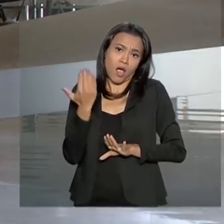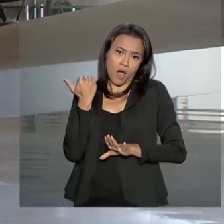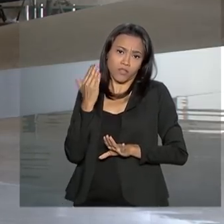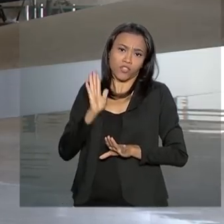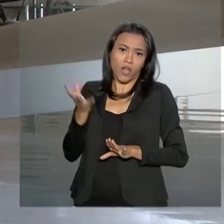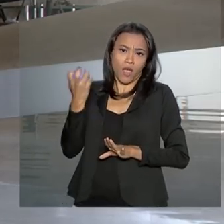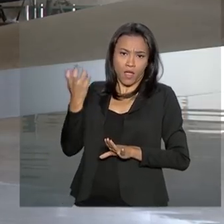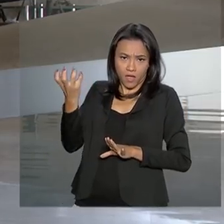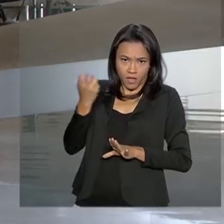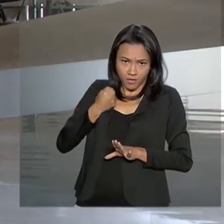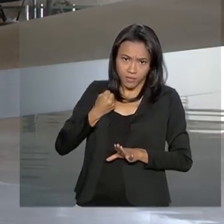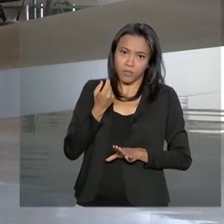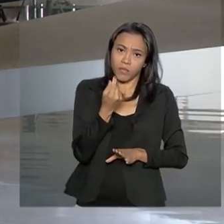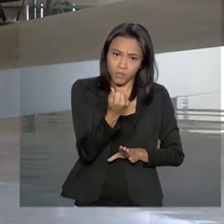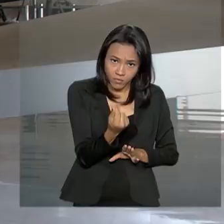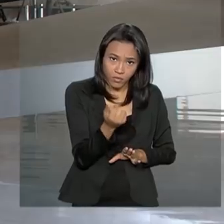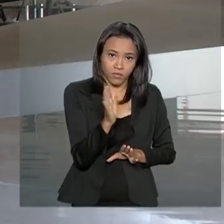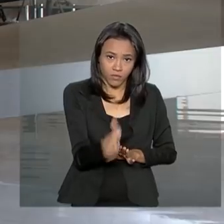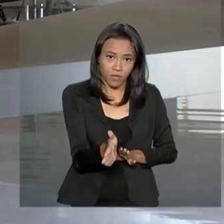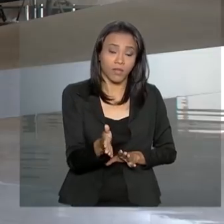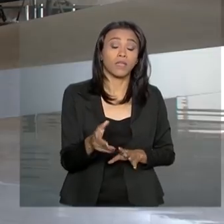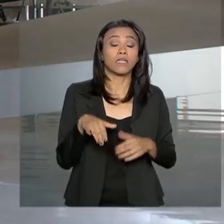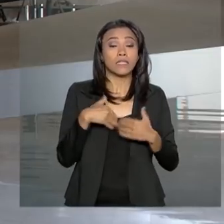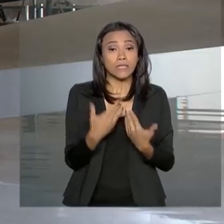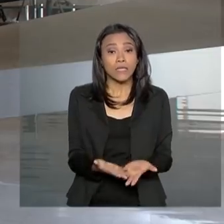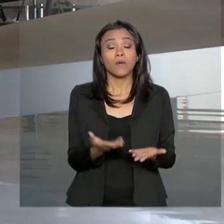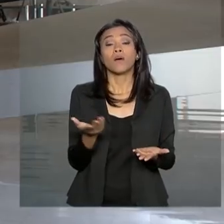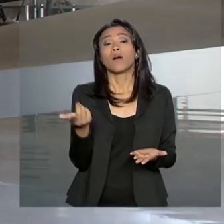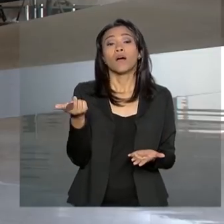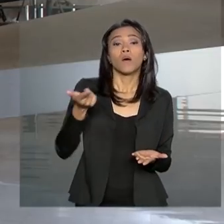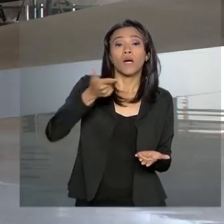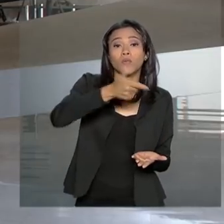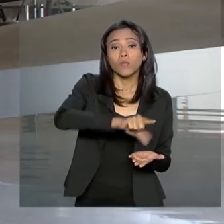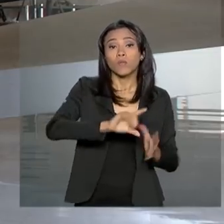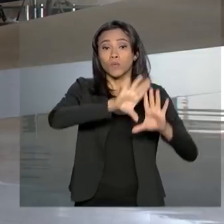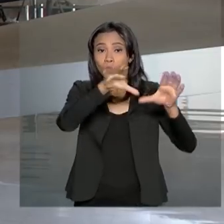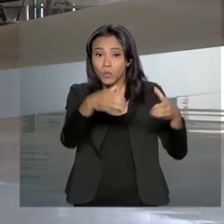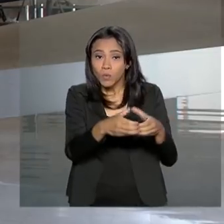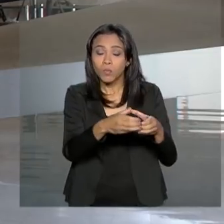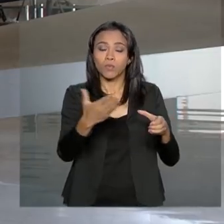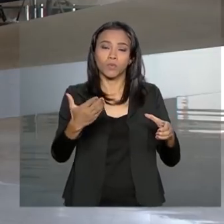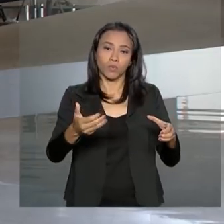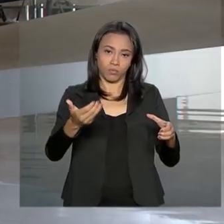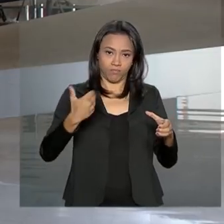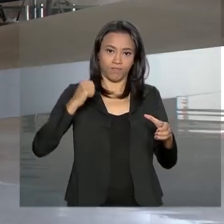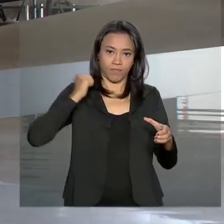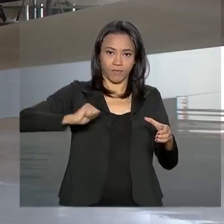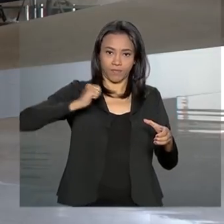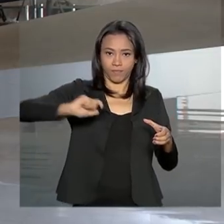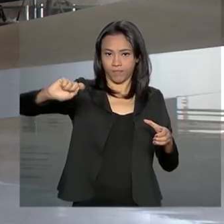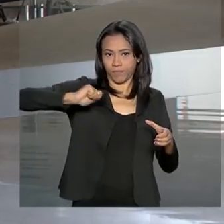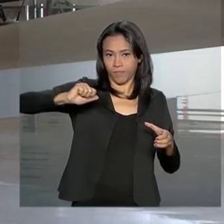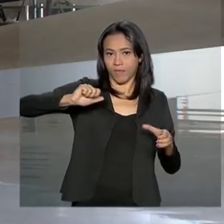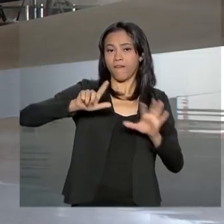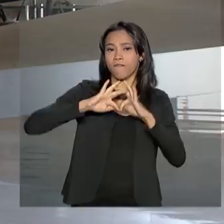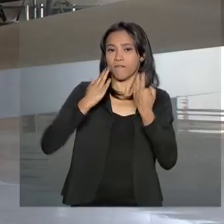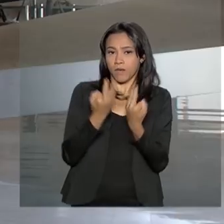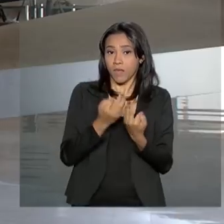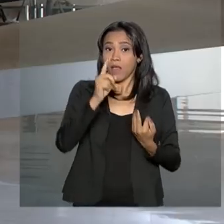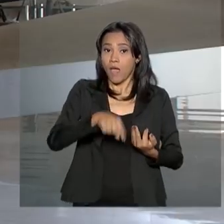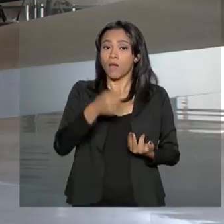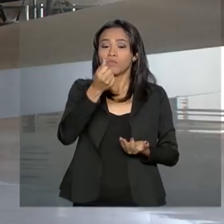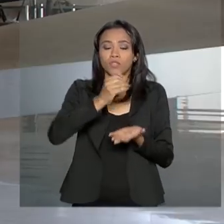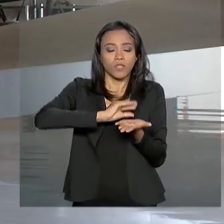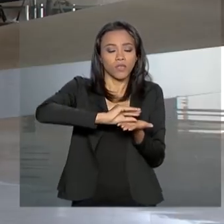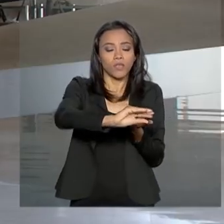ativos em janeiro deste ano. No caso dos beneficiários do Bolsa Família, esse dinheiro vai ser liberado pela Caixa